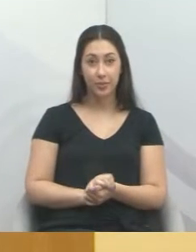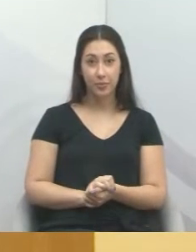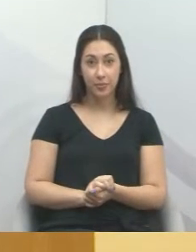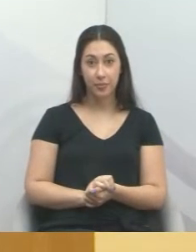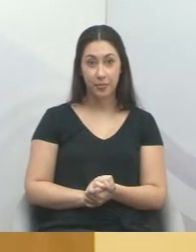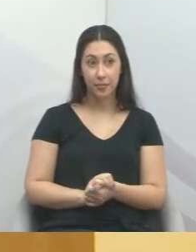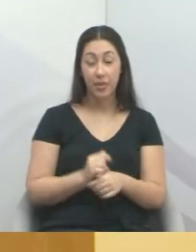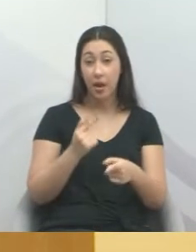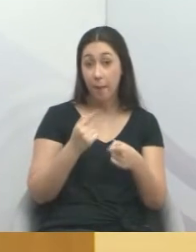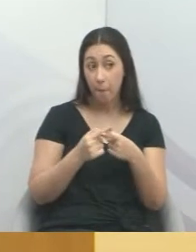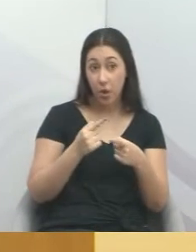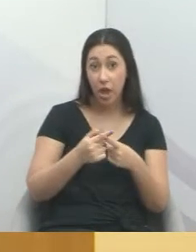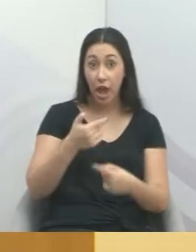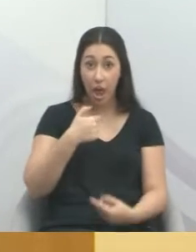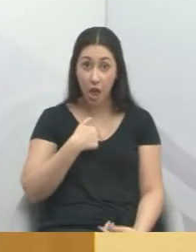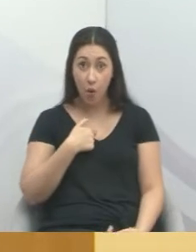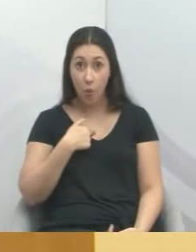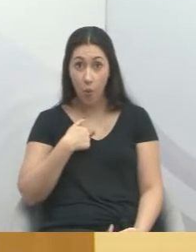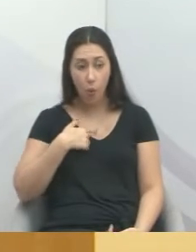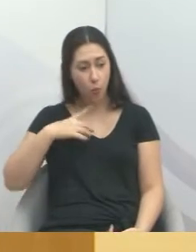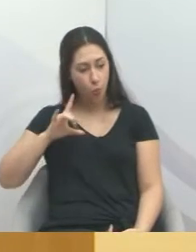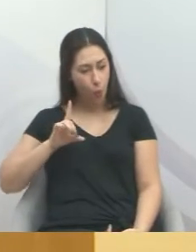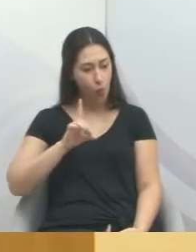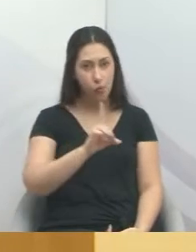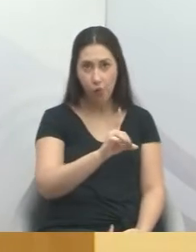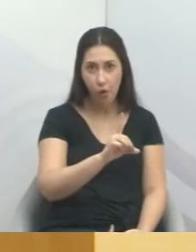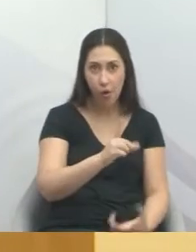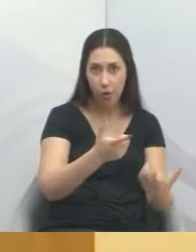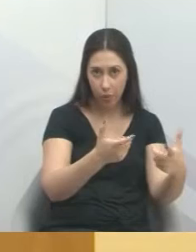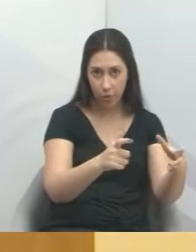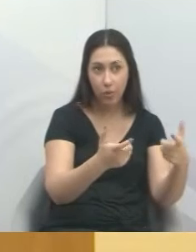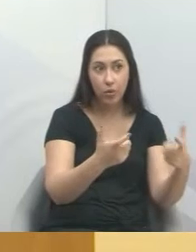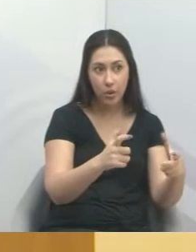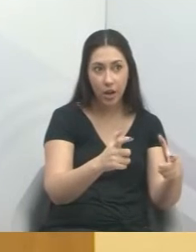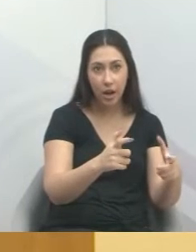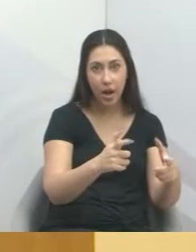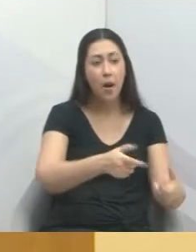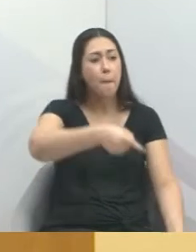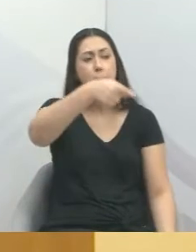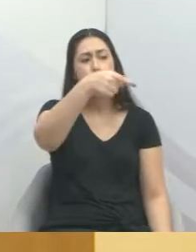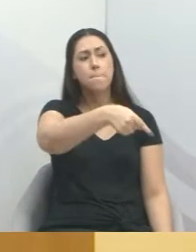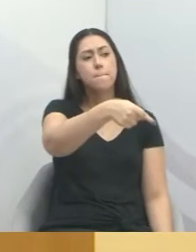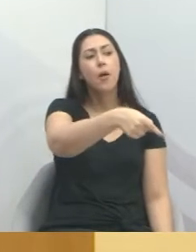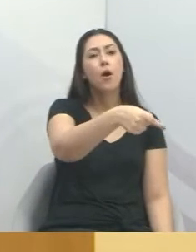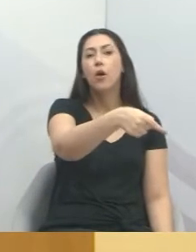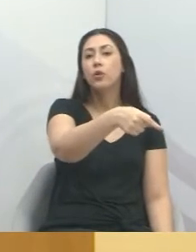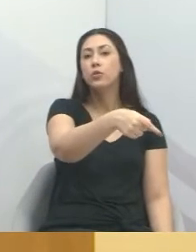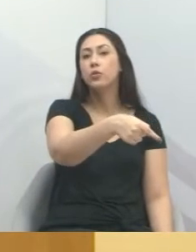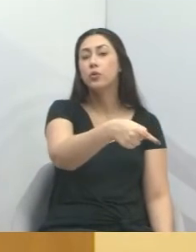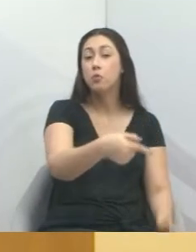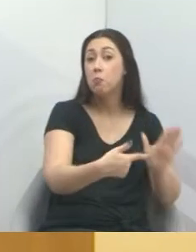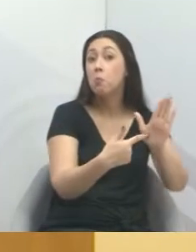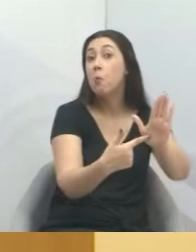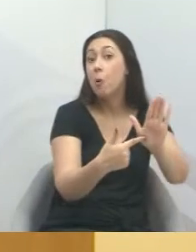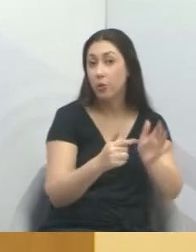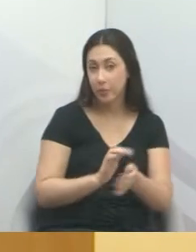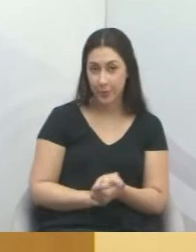porque eu vou no local, nos bairros, e chego lá, aponto o dedo aonde que eu vou.